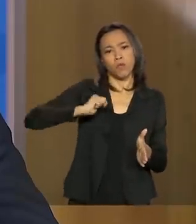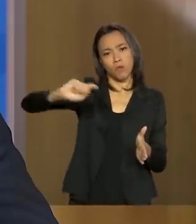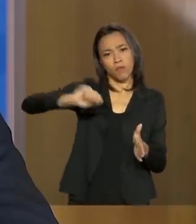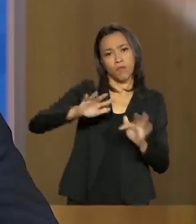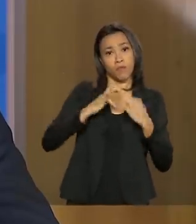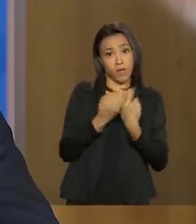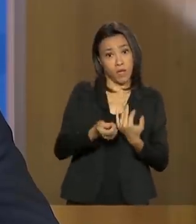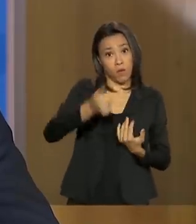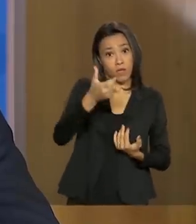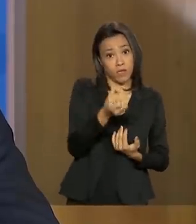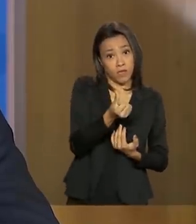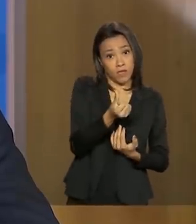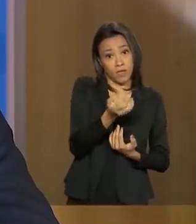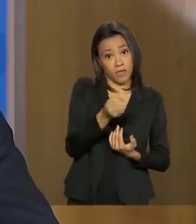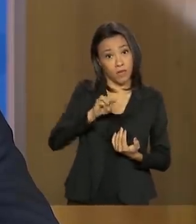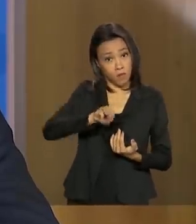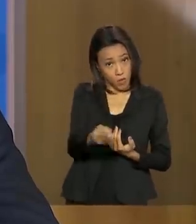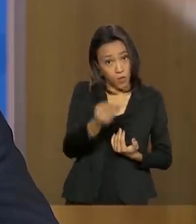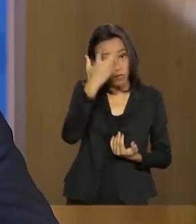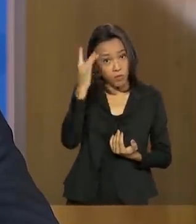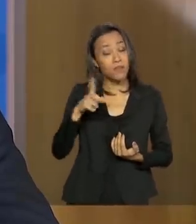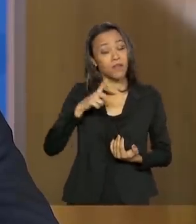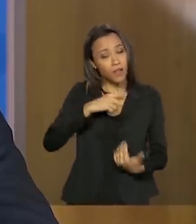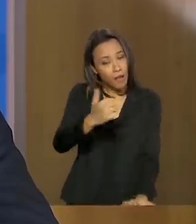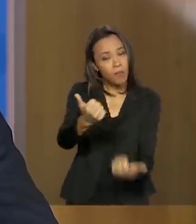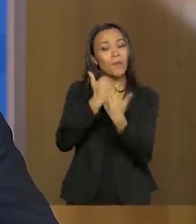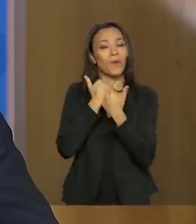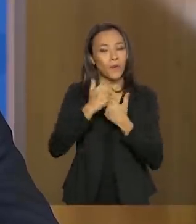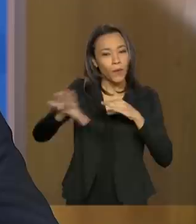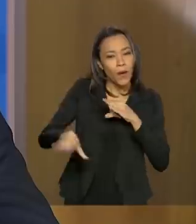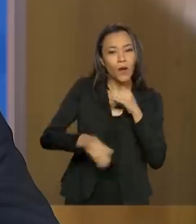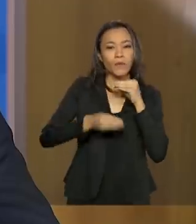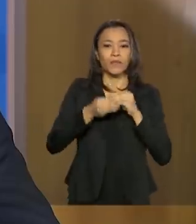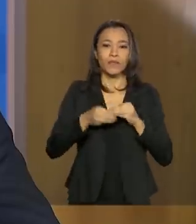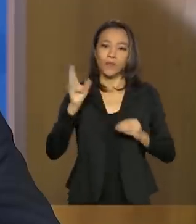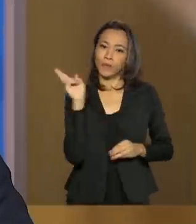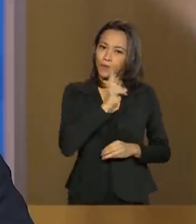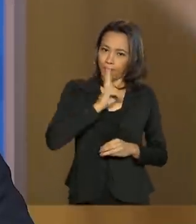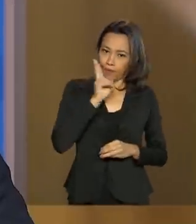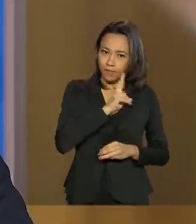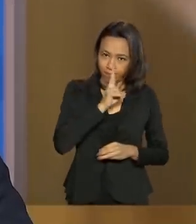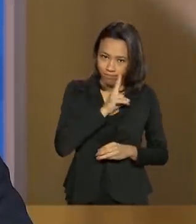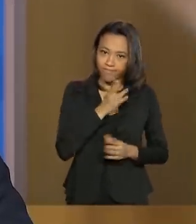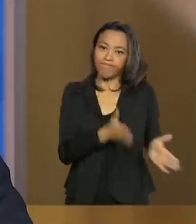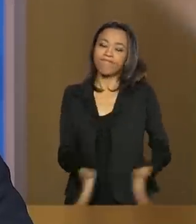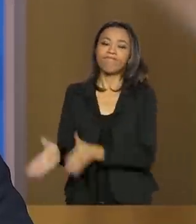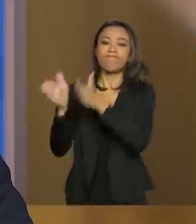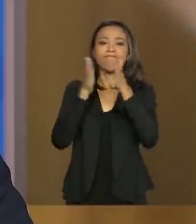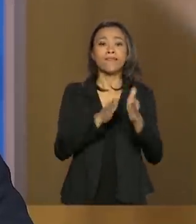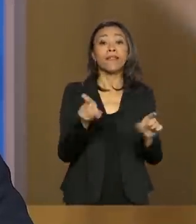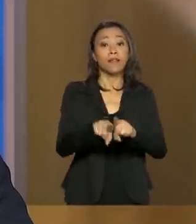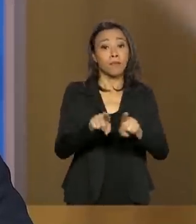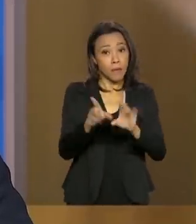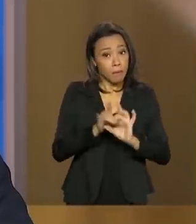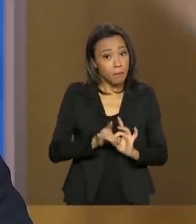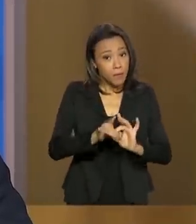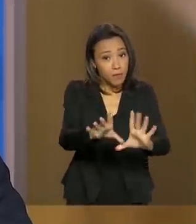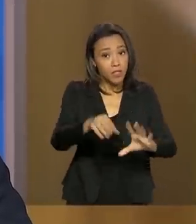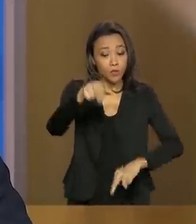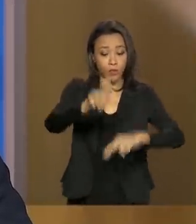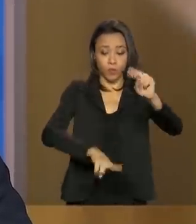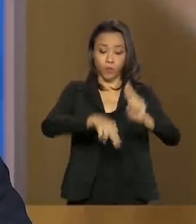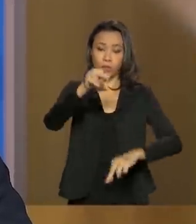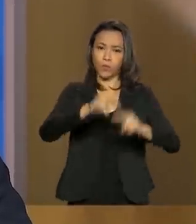milhões de pessoas, também receberão um abono complementar do auxílio emergencial. Autorizamos ainda, para junho,